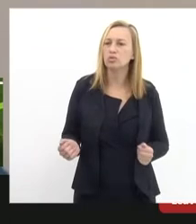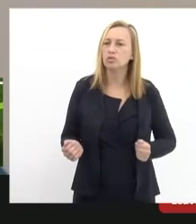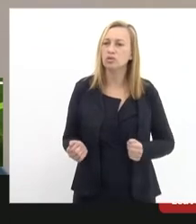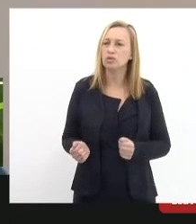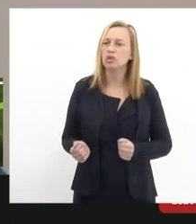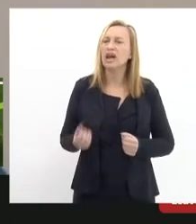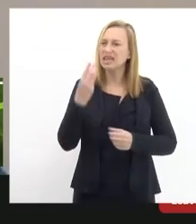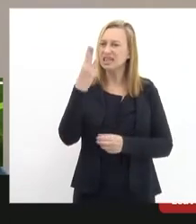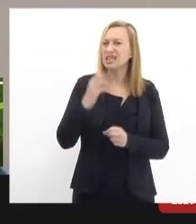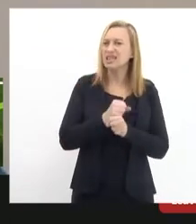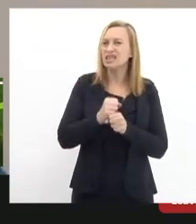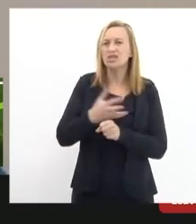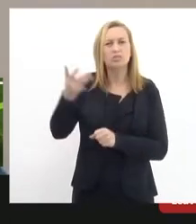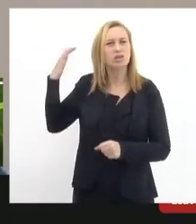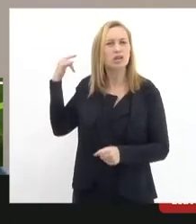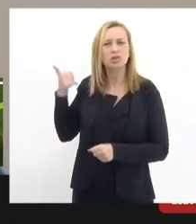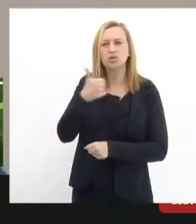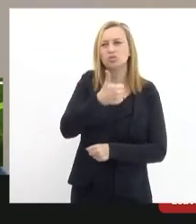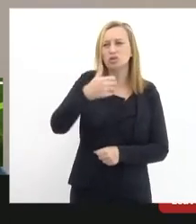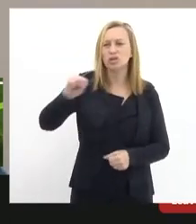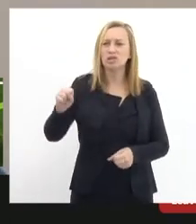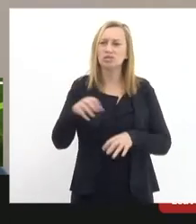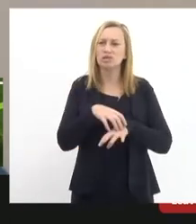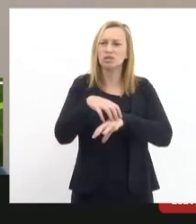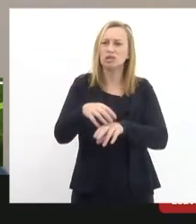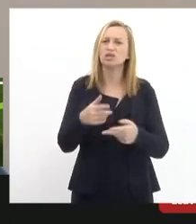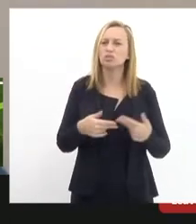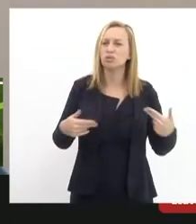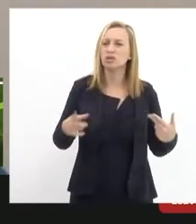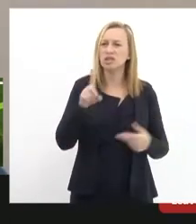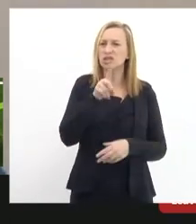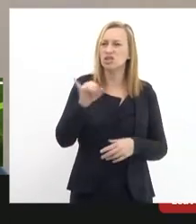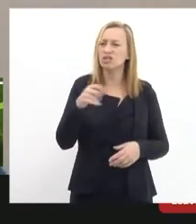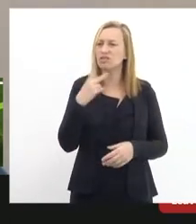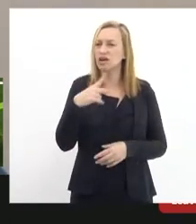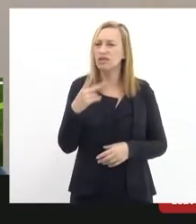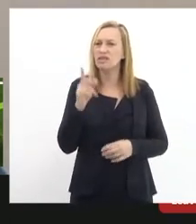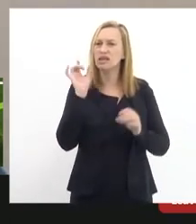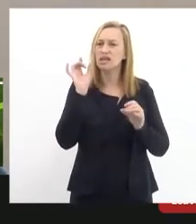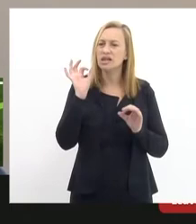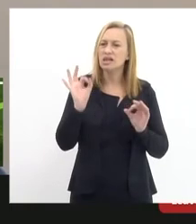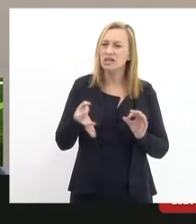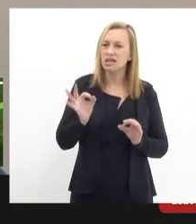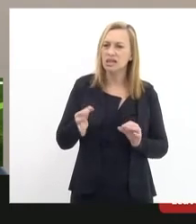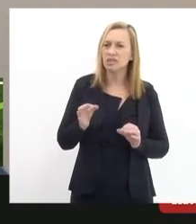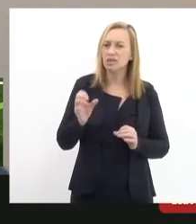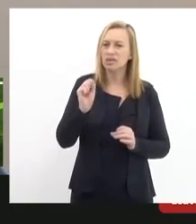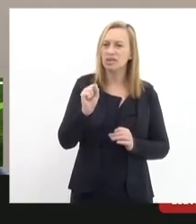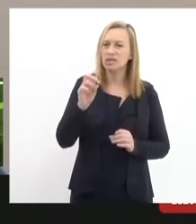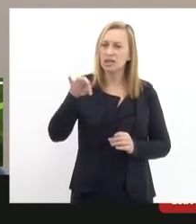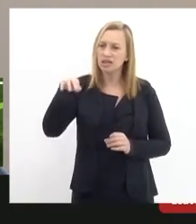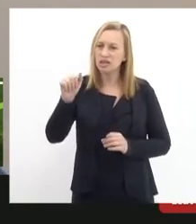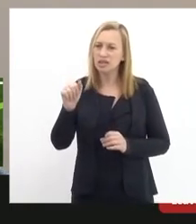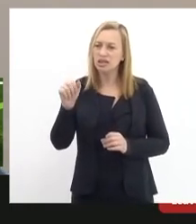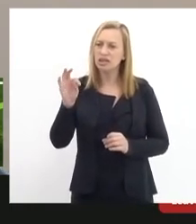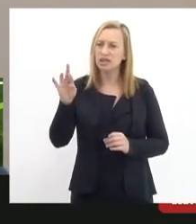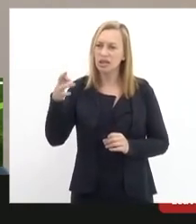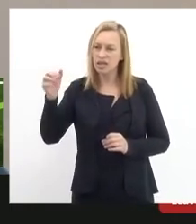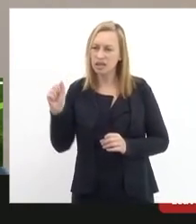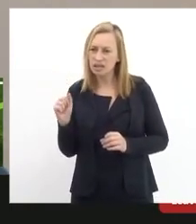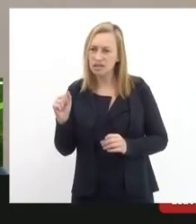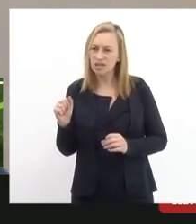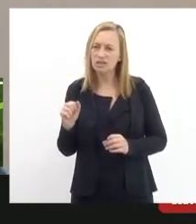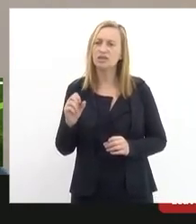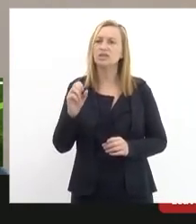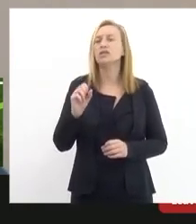3 anos atrás em 2018 no CP dos Transportes nesse dia nós falávamos especificamente sobre o modal de Santa Tereza quer dizer o modal dos bondes